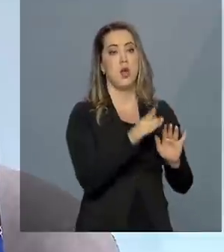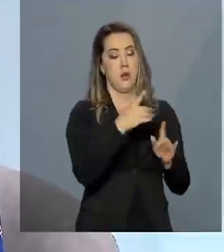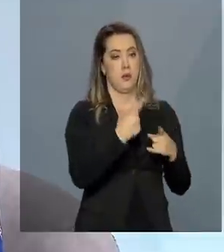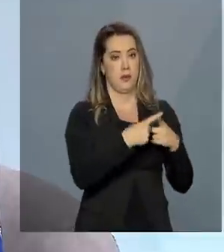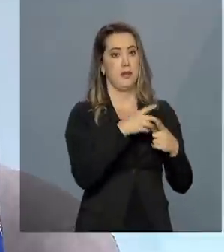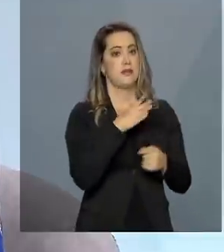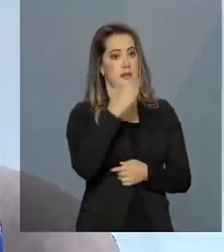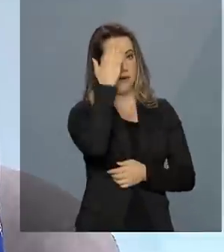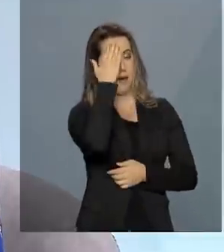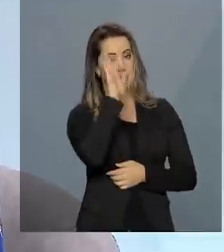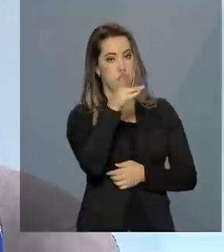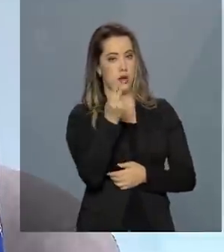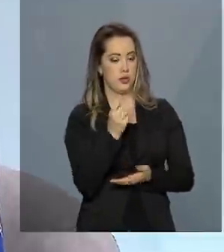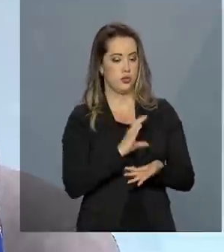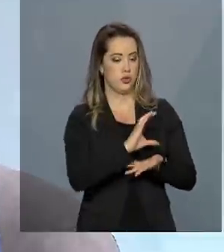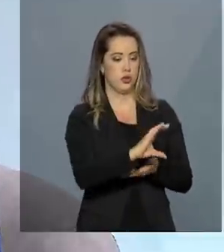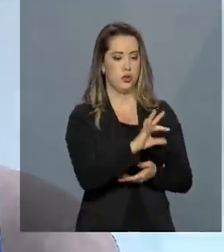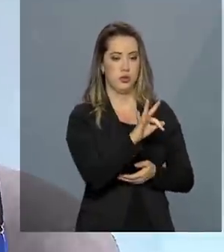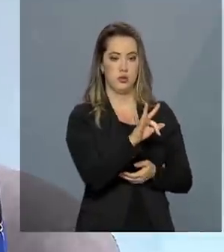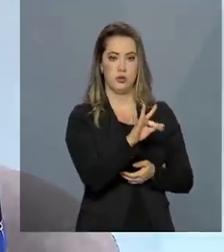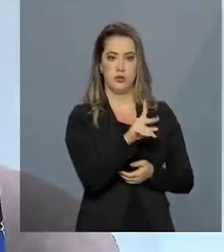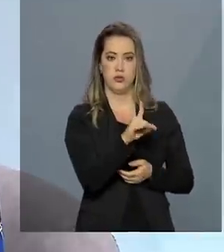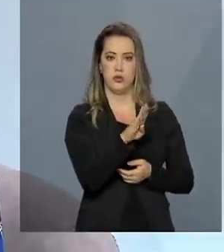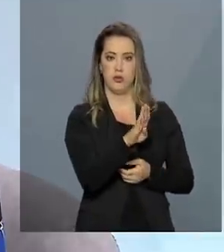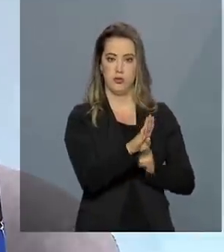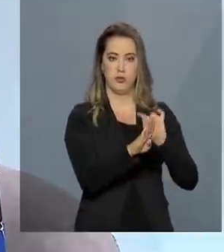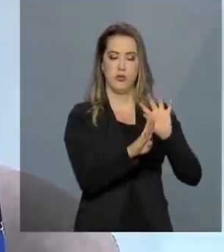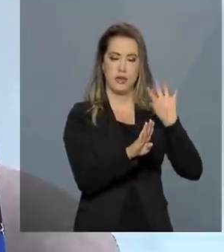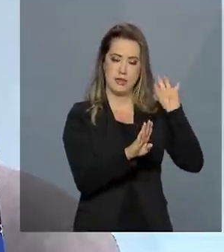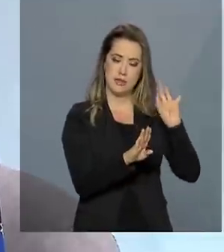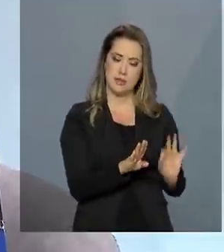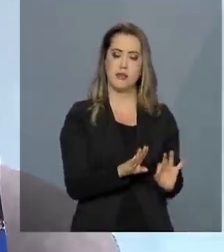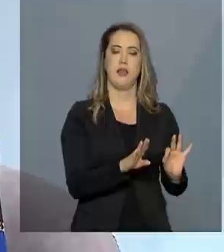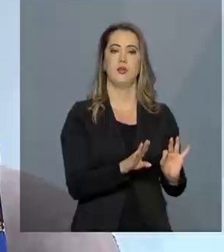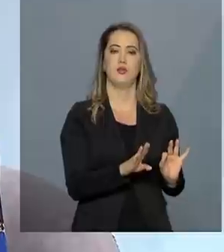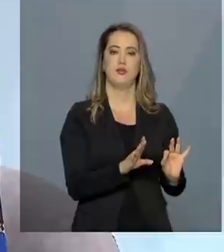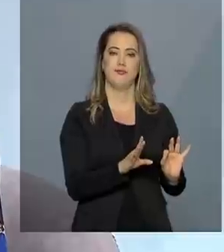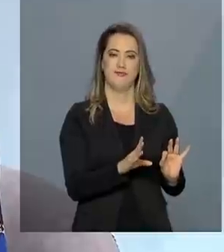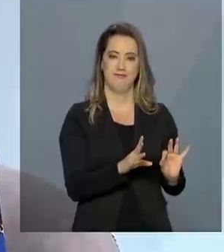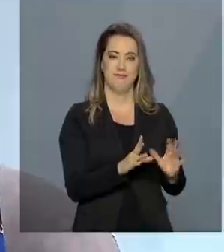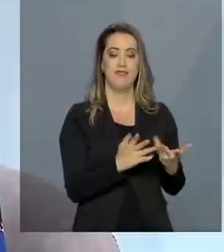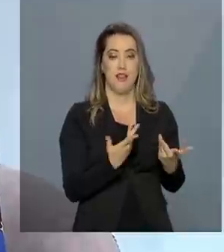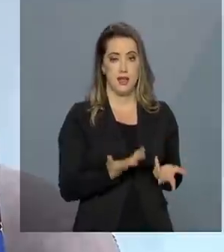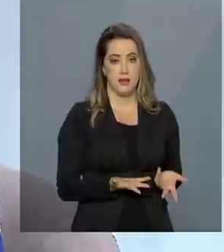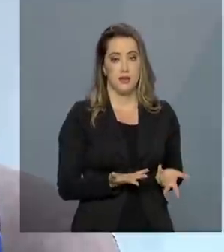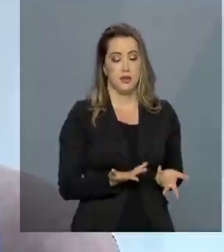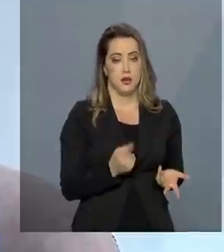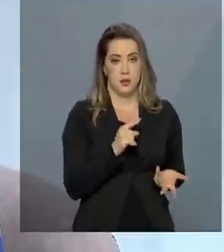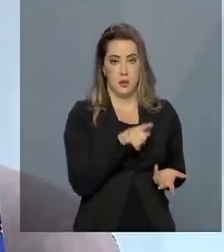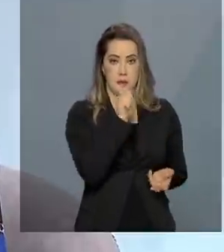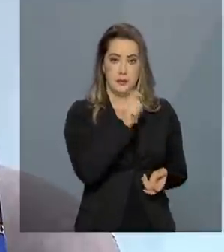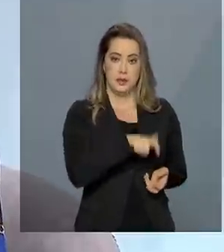aquele recurso do Fundeb está garantido, então isso faz com que